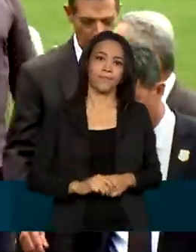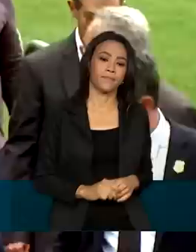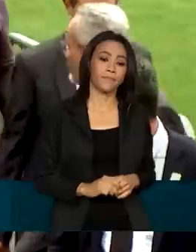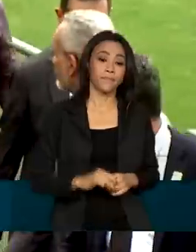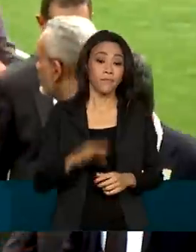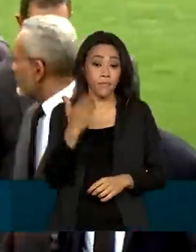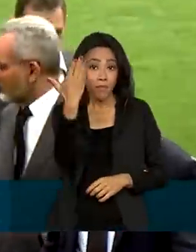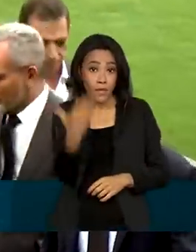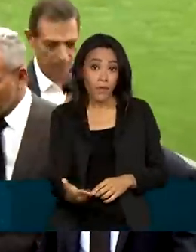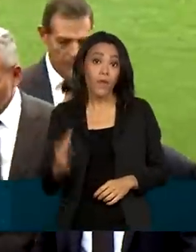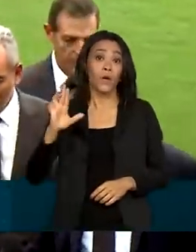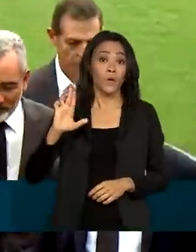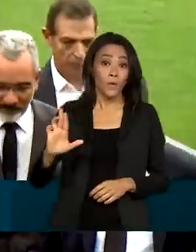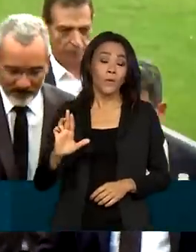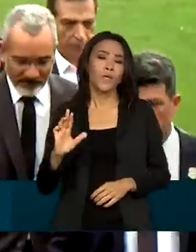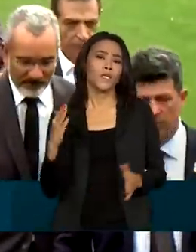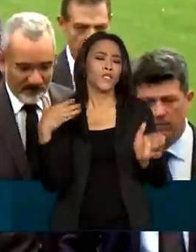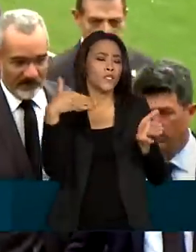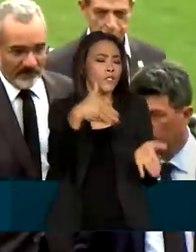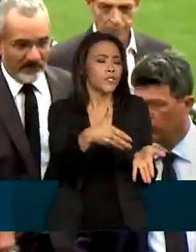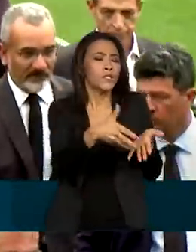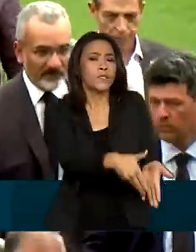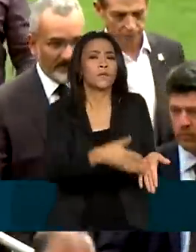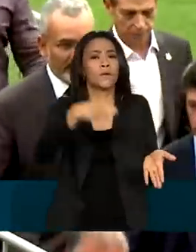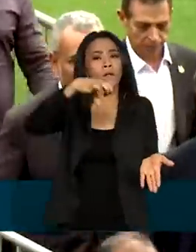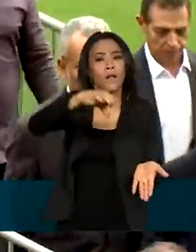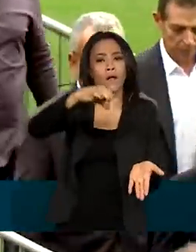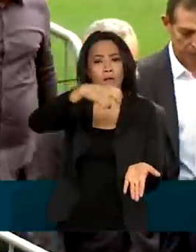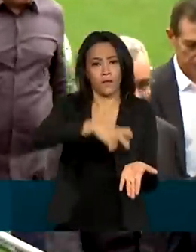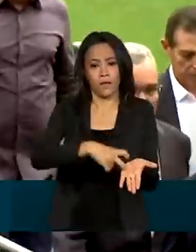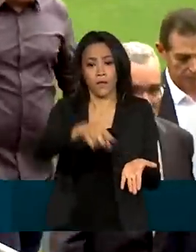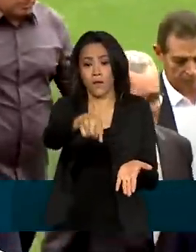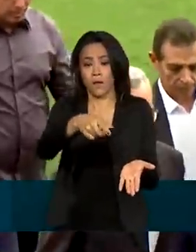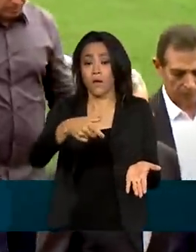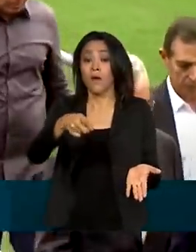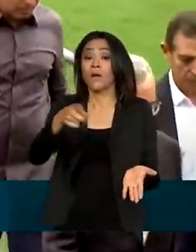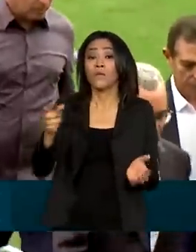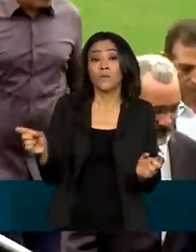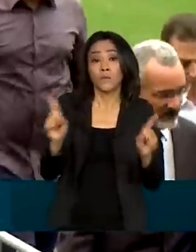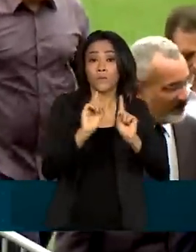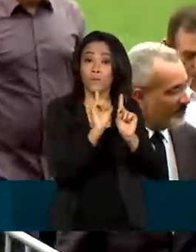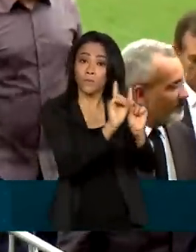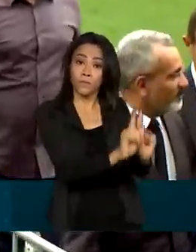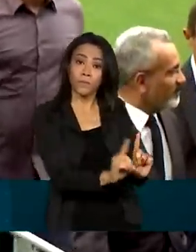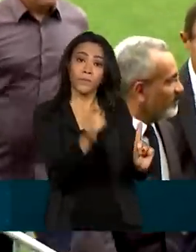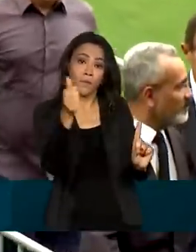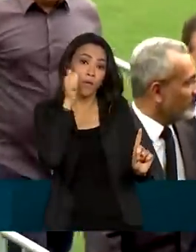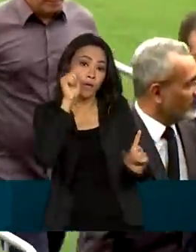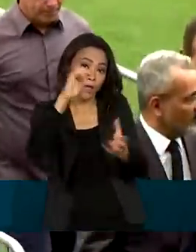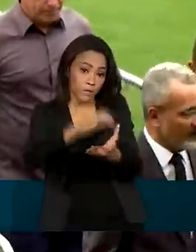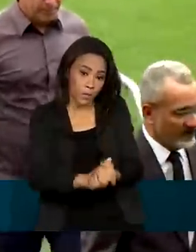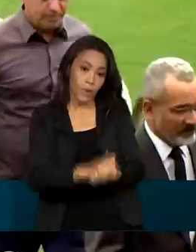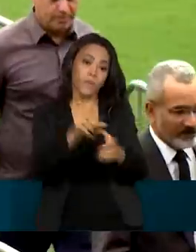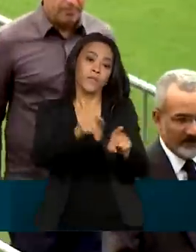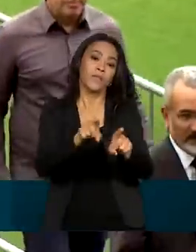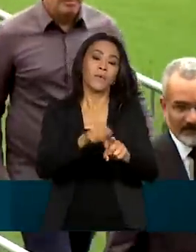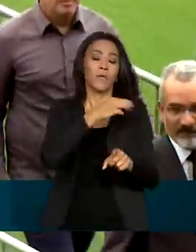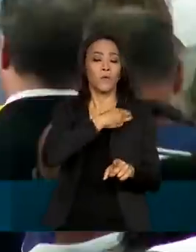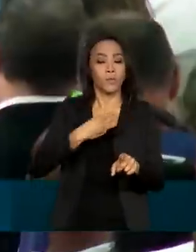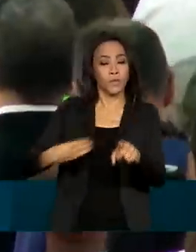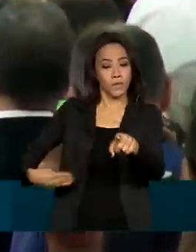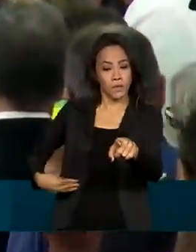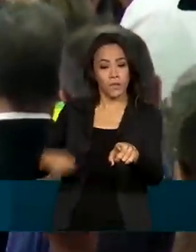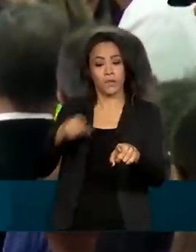Lula chegou ao velório pouco depois das 9 da manhã, acompanhado da primeira-dama, Janja da Silva, e do ministro dos portos, Márcio